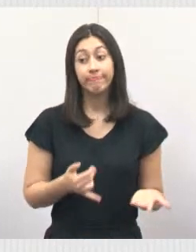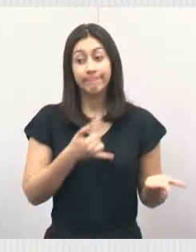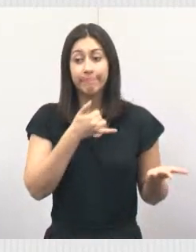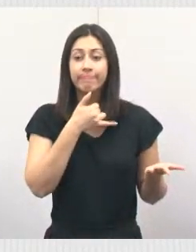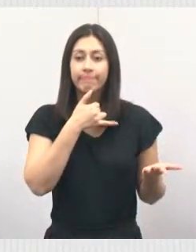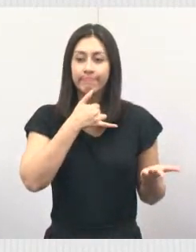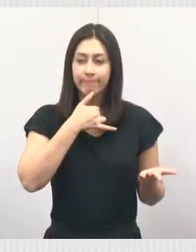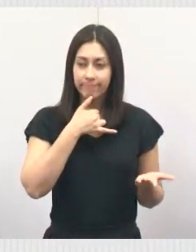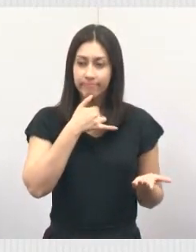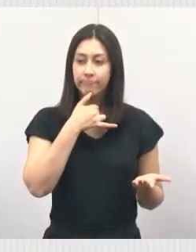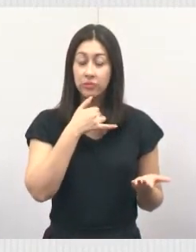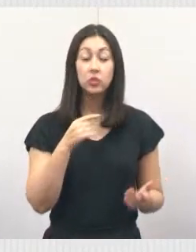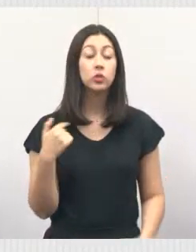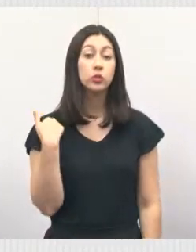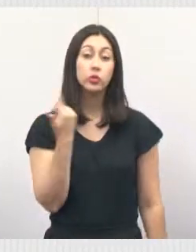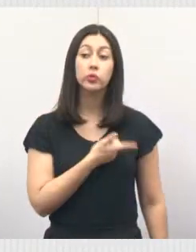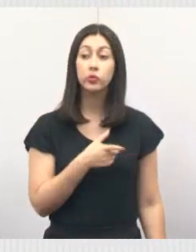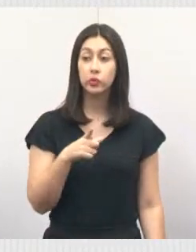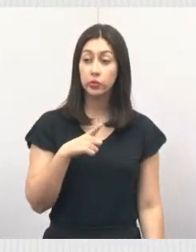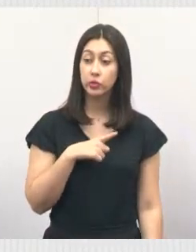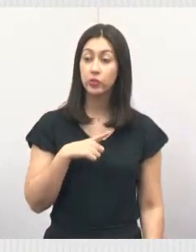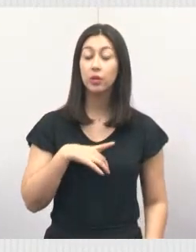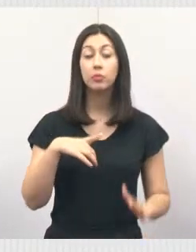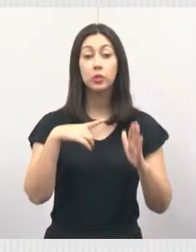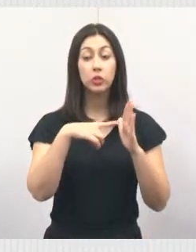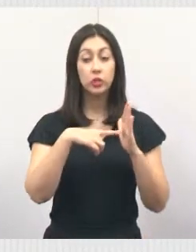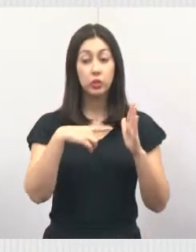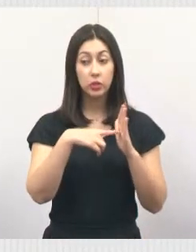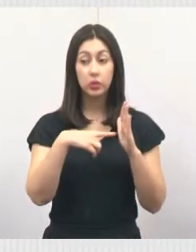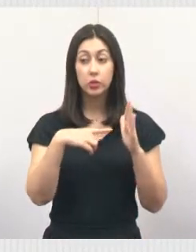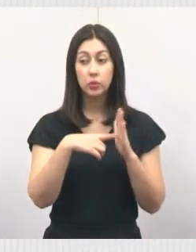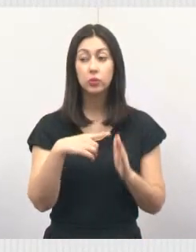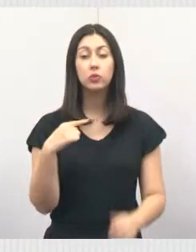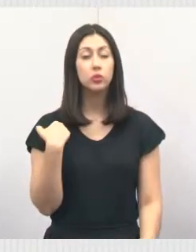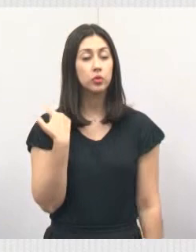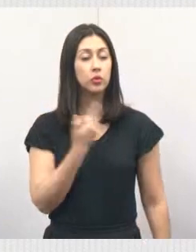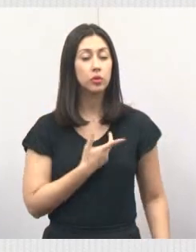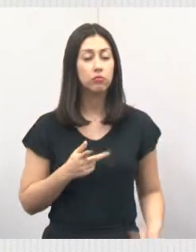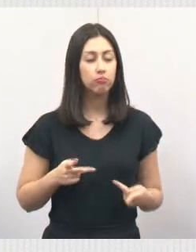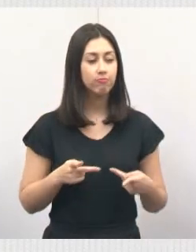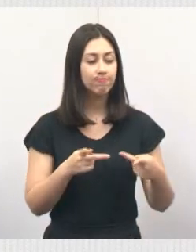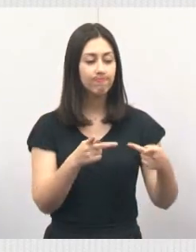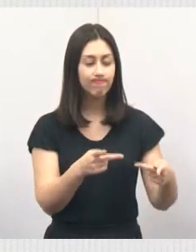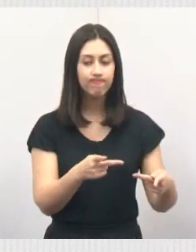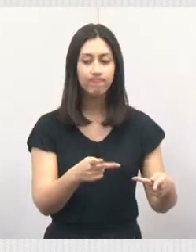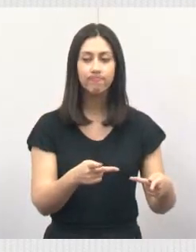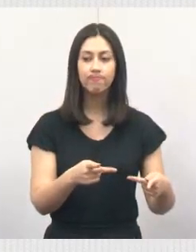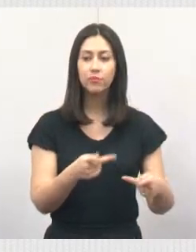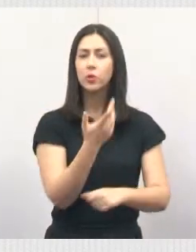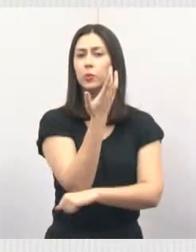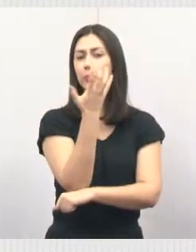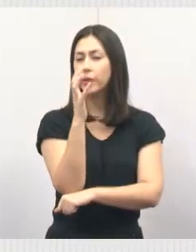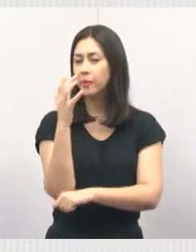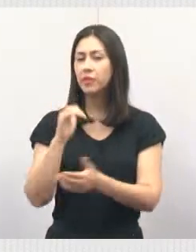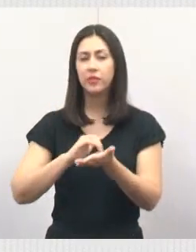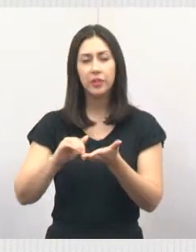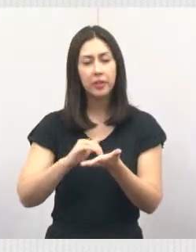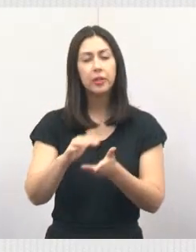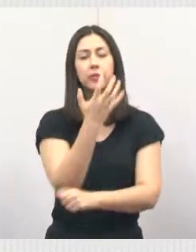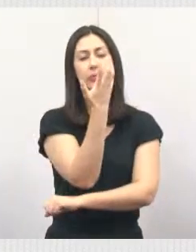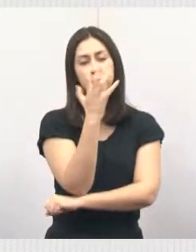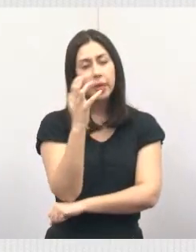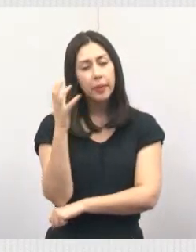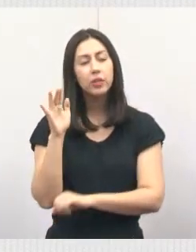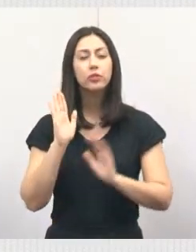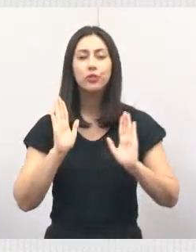Infelizmente, nós tivemos aí a denúncia, nós estivemos no local, o meio ambiente já fez um trabalho